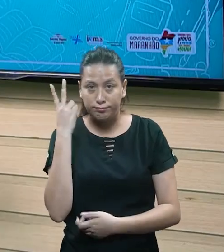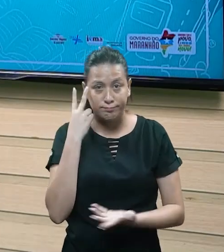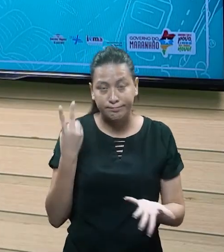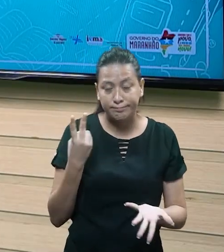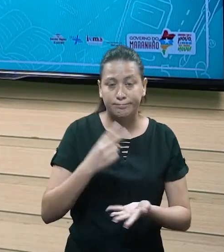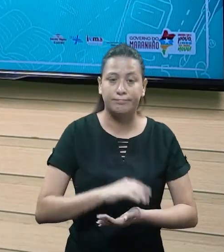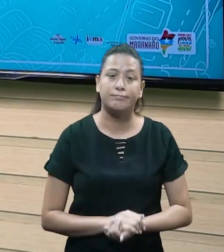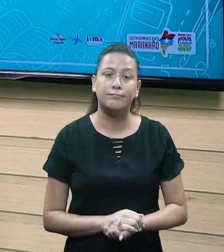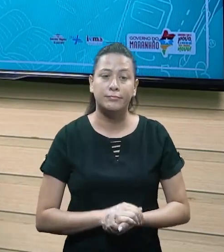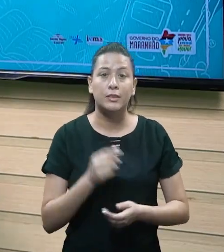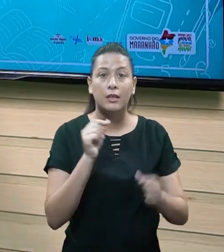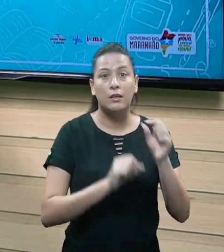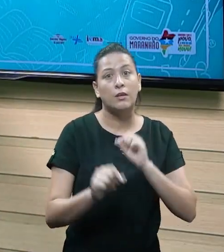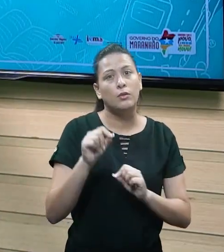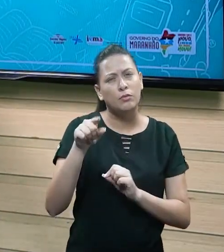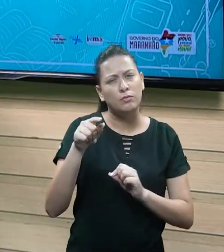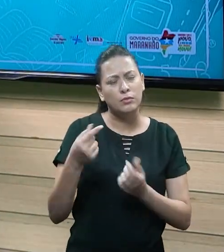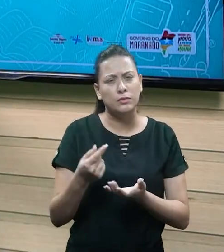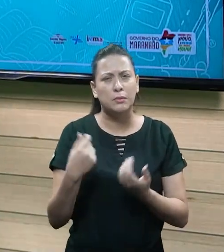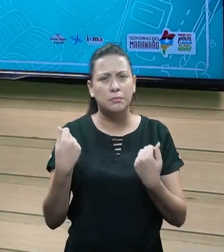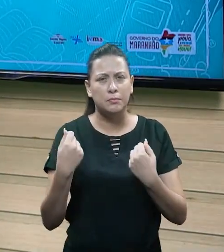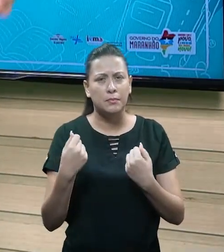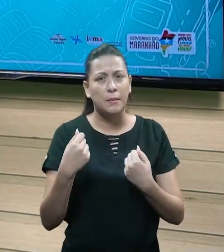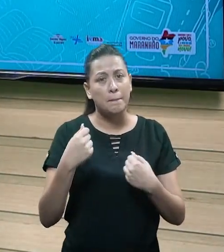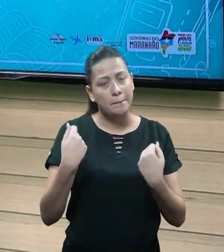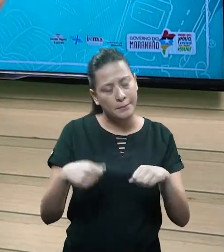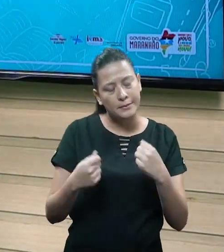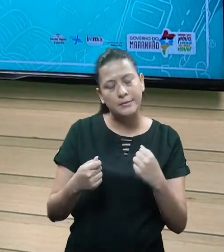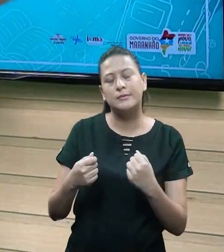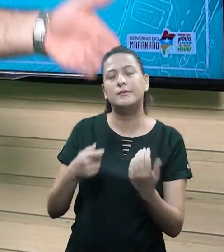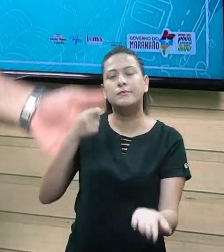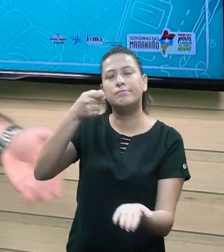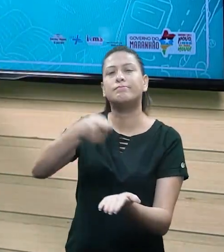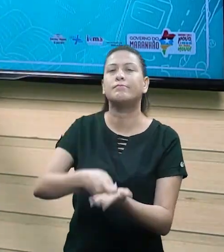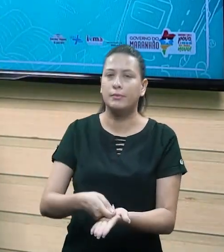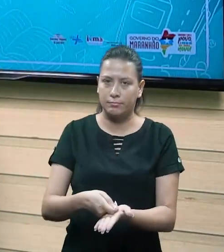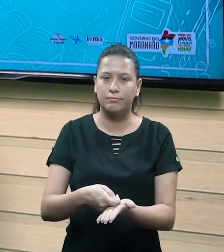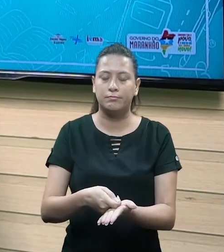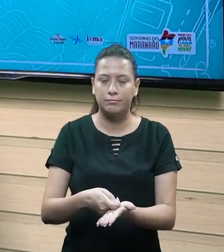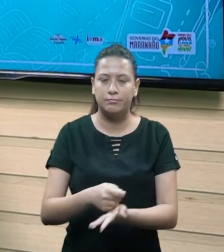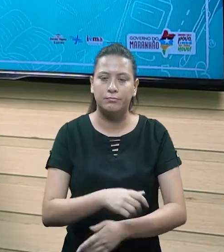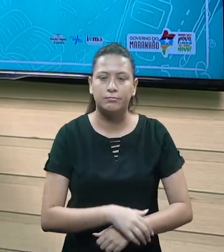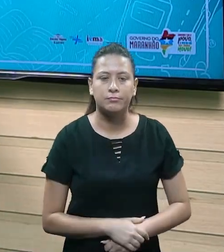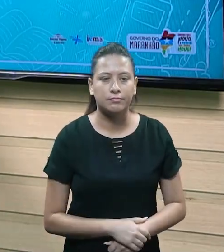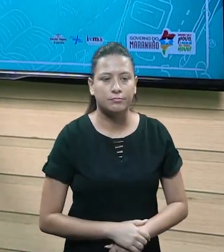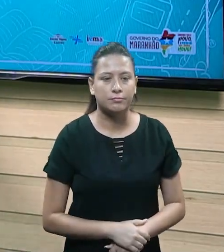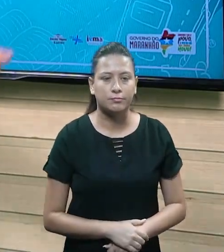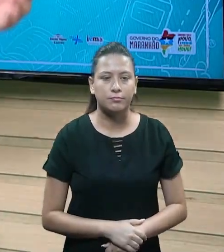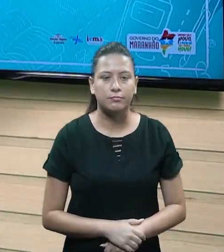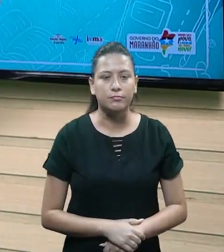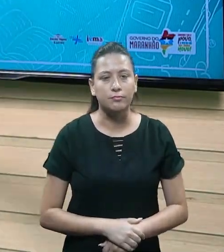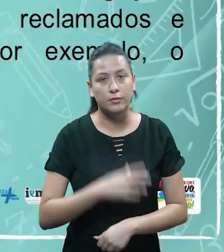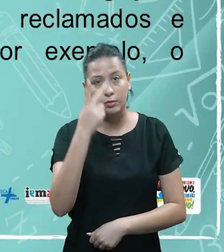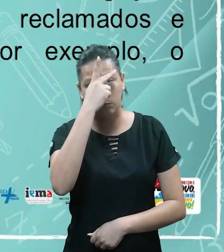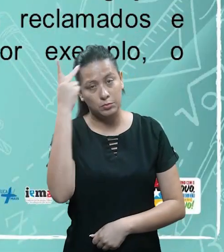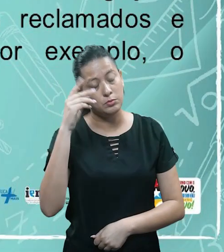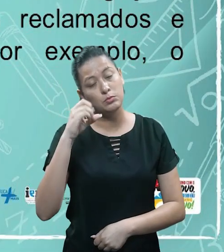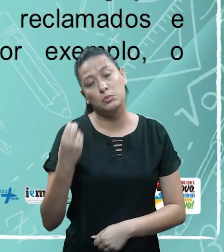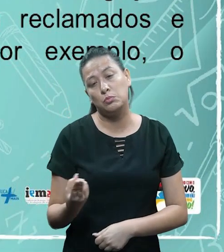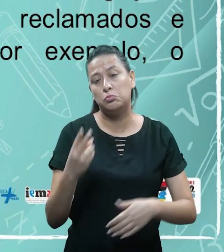normal, tá? Dívida quer dizer que você não está devido, mas vocês têm algumas contas a pagar, tá? Você tem a quem pagar, ok?